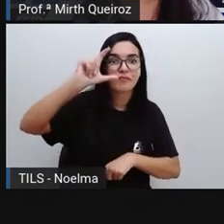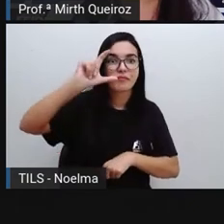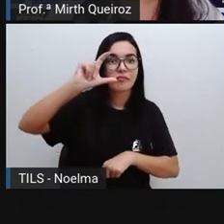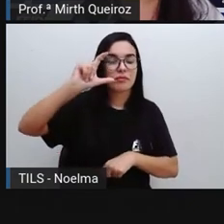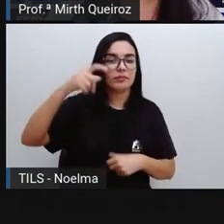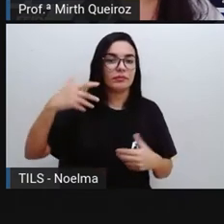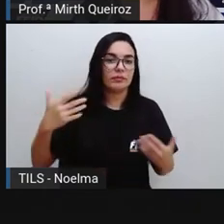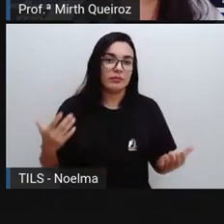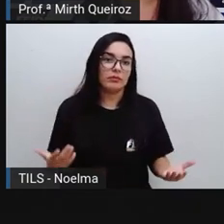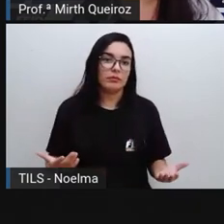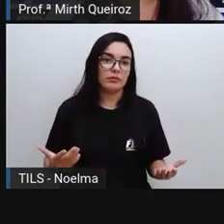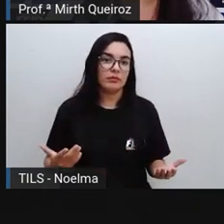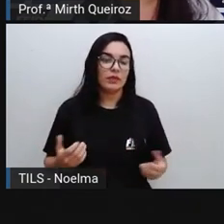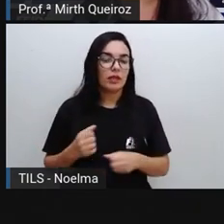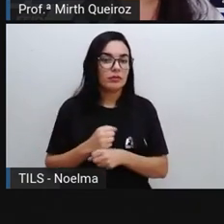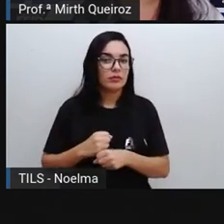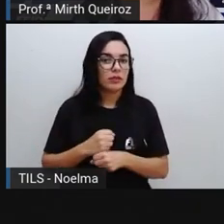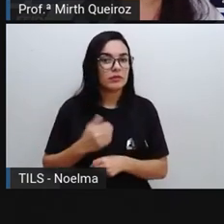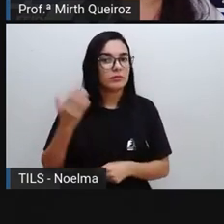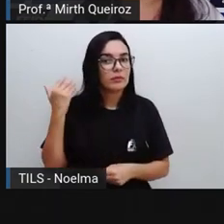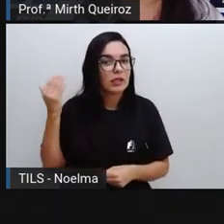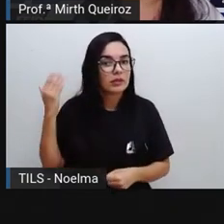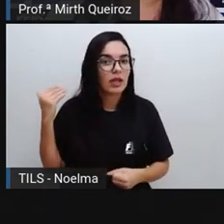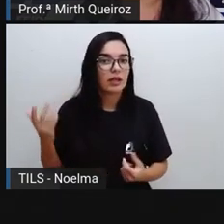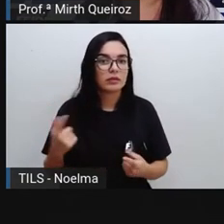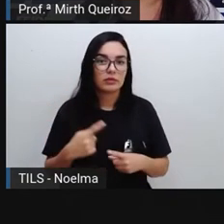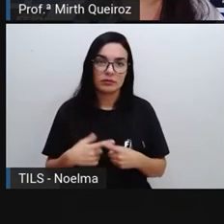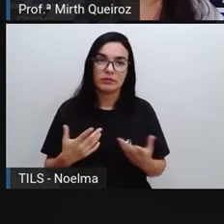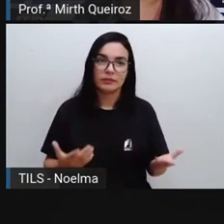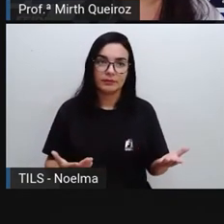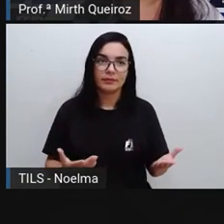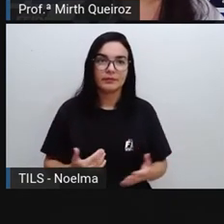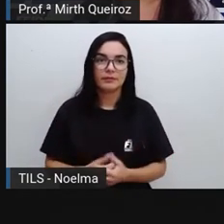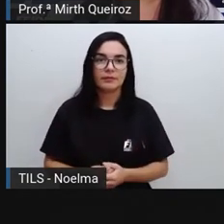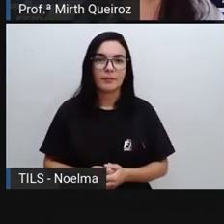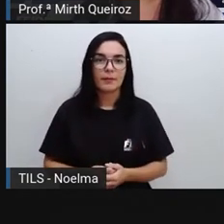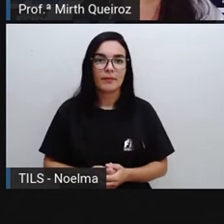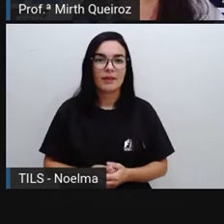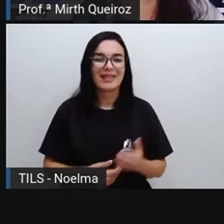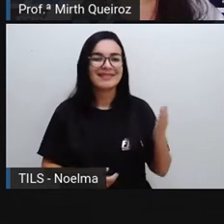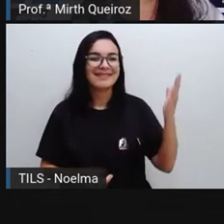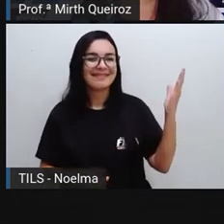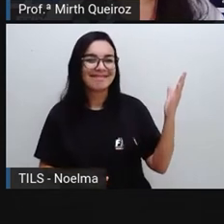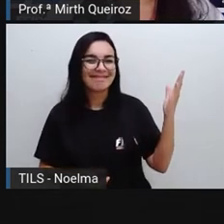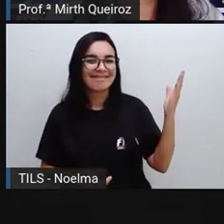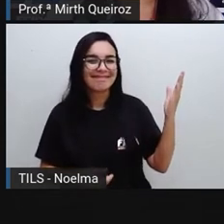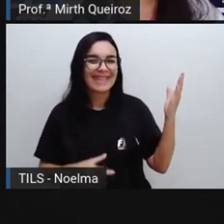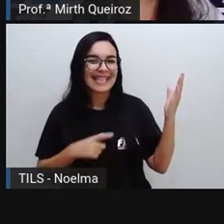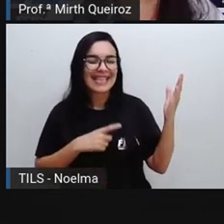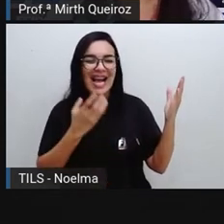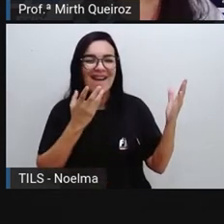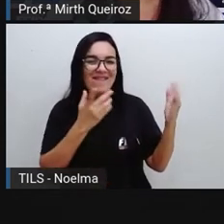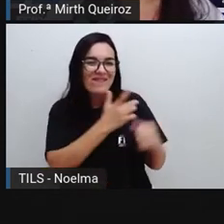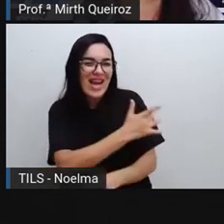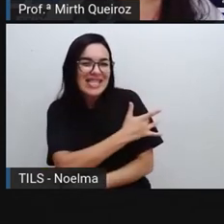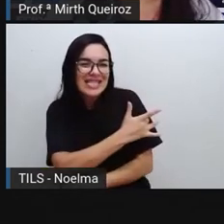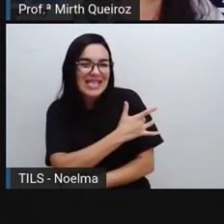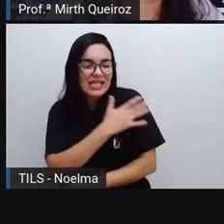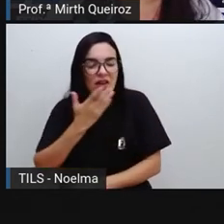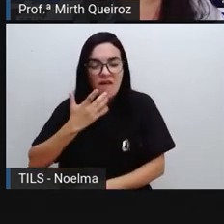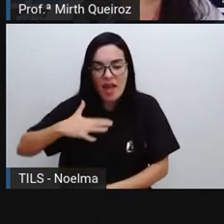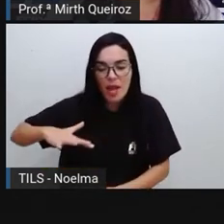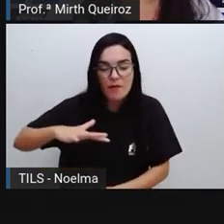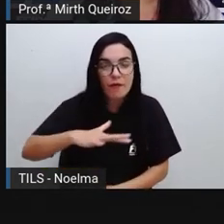aos anos anteriores do que aí nos Estados Unidos. E a vacinação infantil? A vacinação